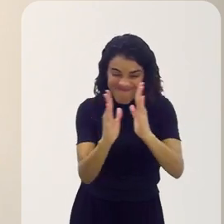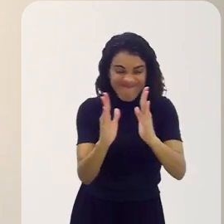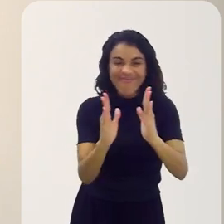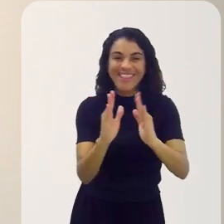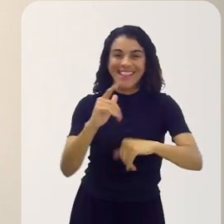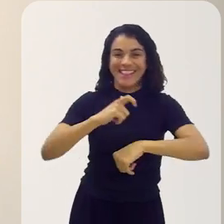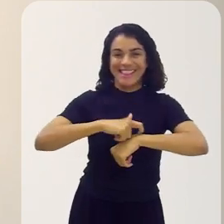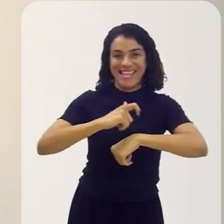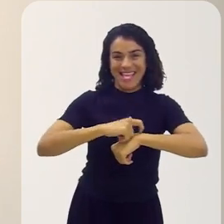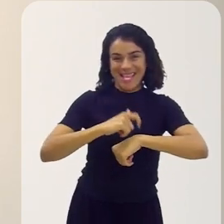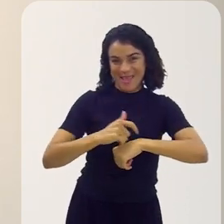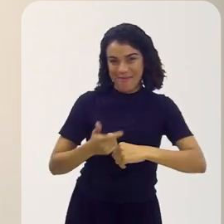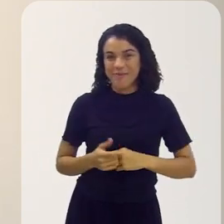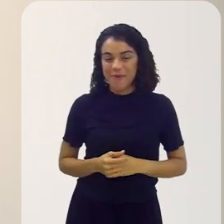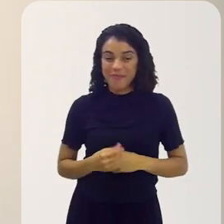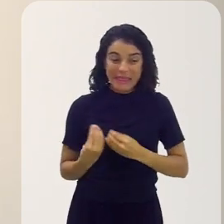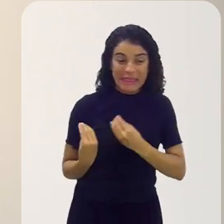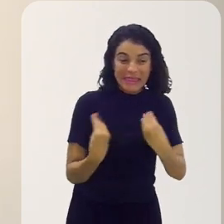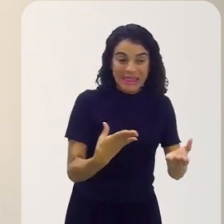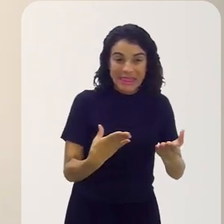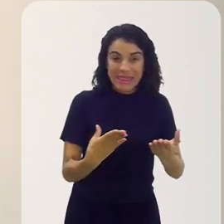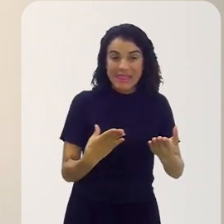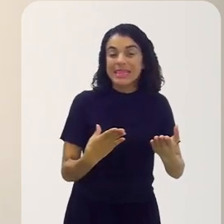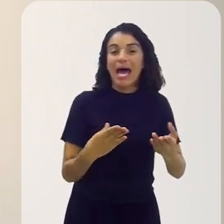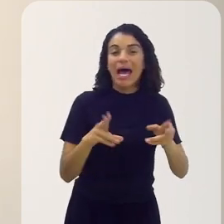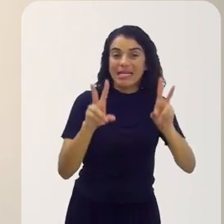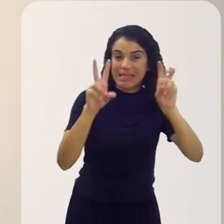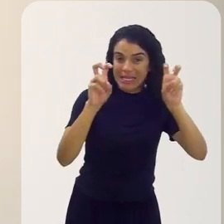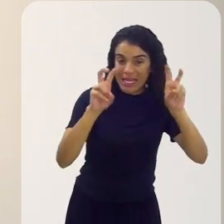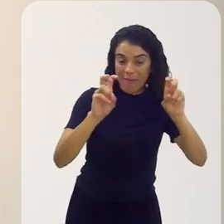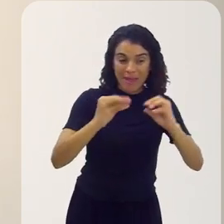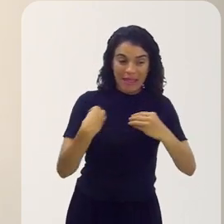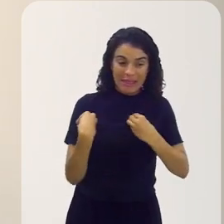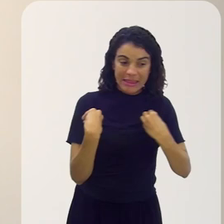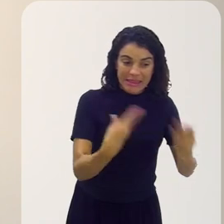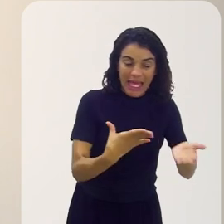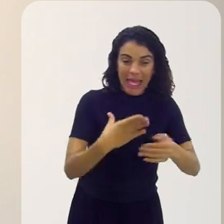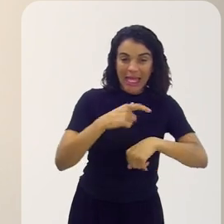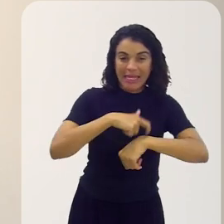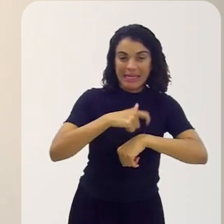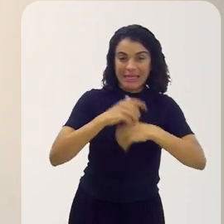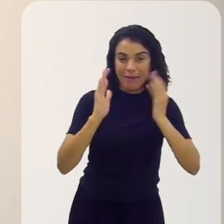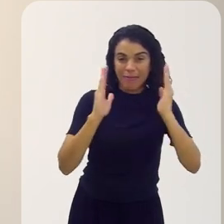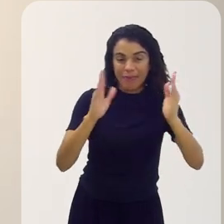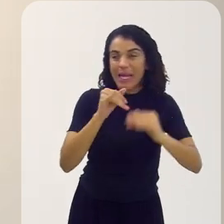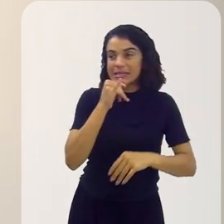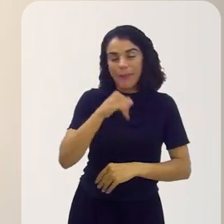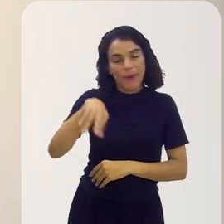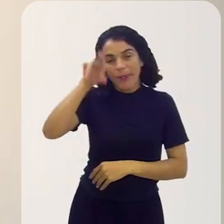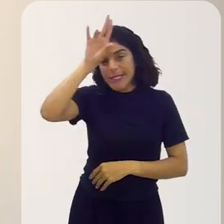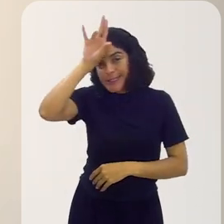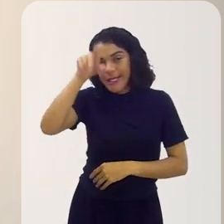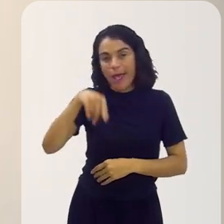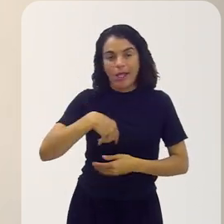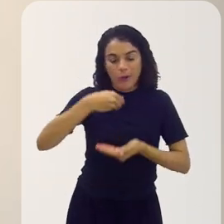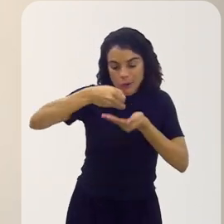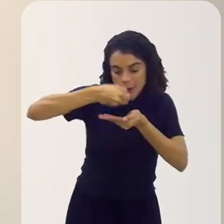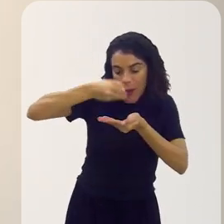período muito curto, com o tema normalmente, né? Então você tem três dias para desenvolver um jogo com o tema, sei lá, inseto,